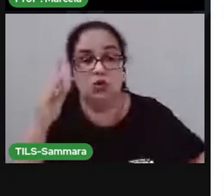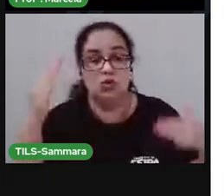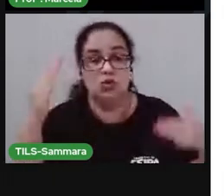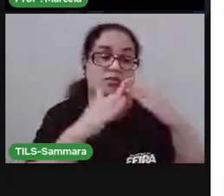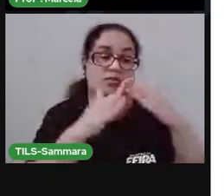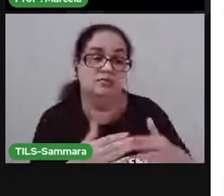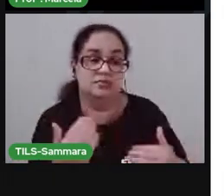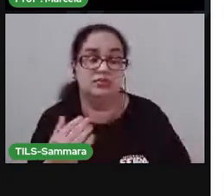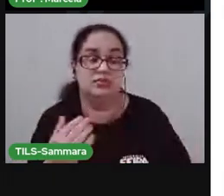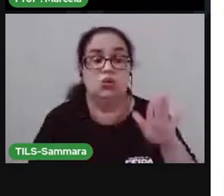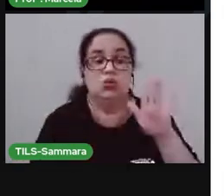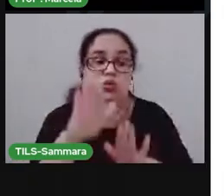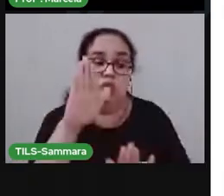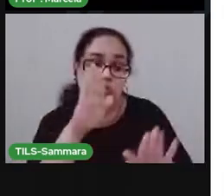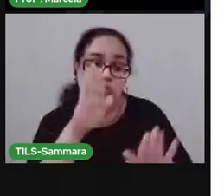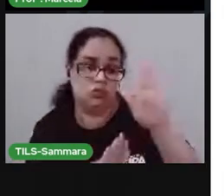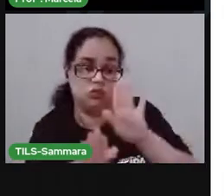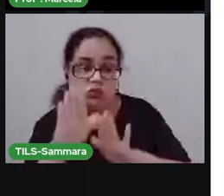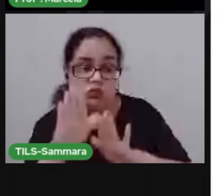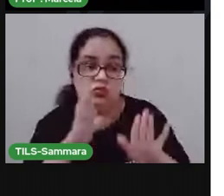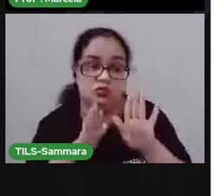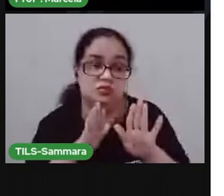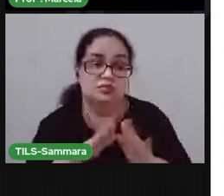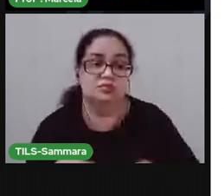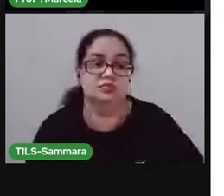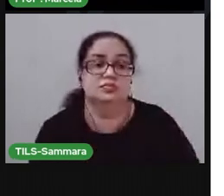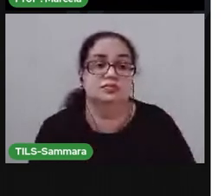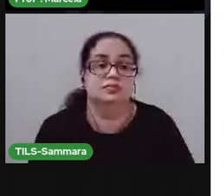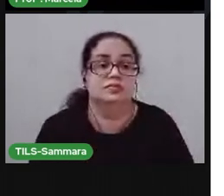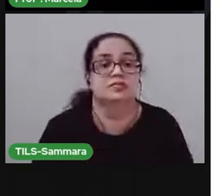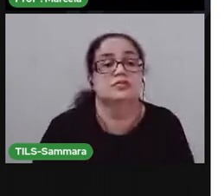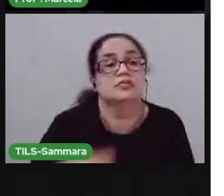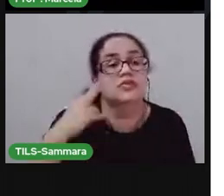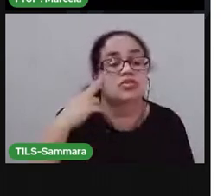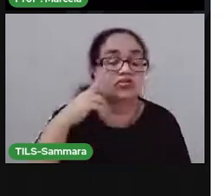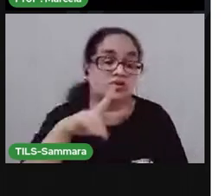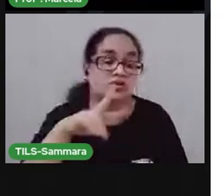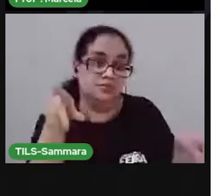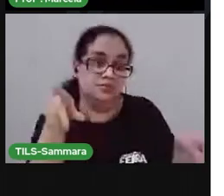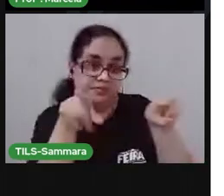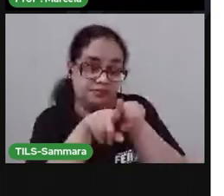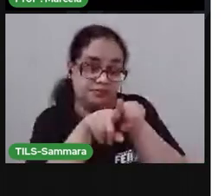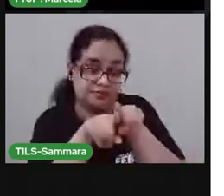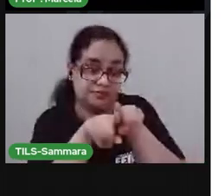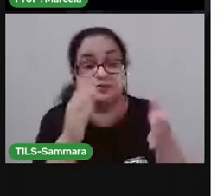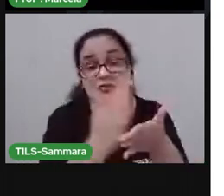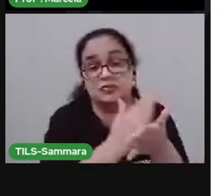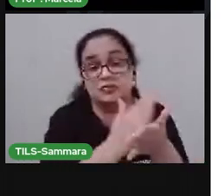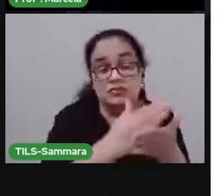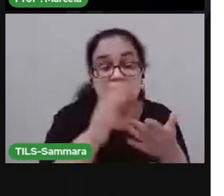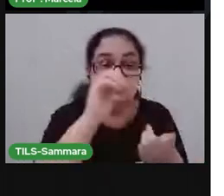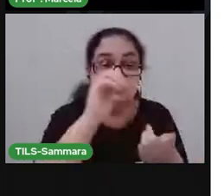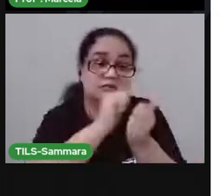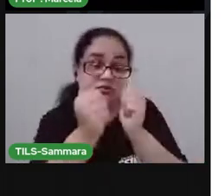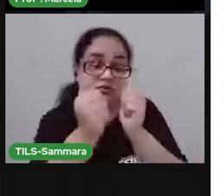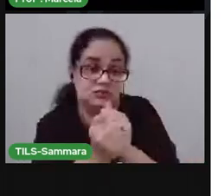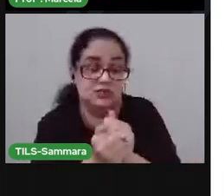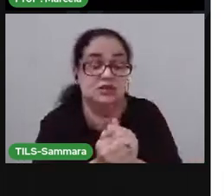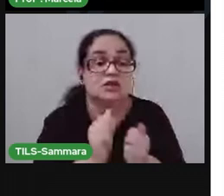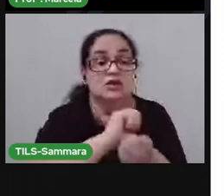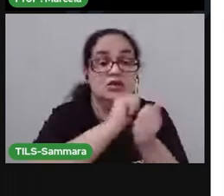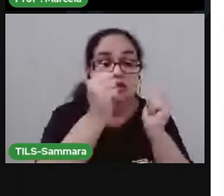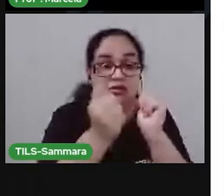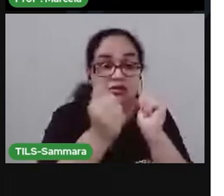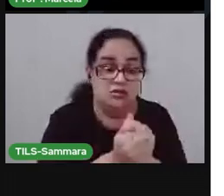mora. Cuidando, cuidando, zelando. Vimos também algumas obras de arte, algumas expressões